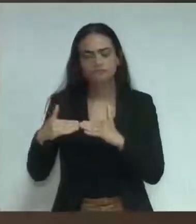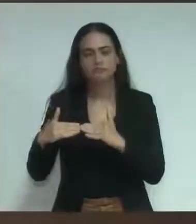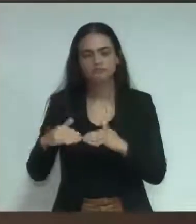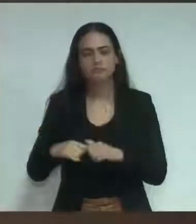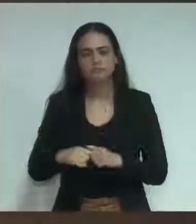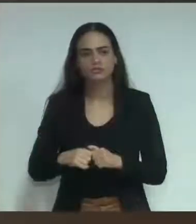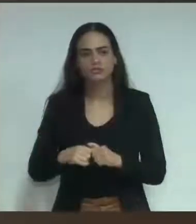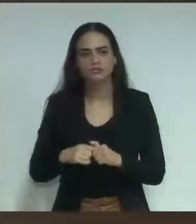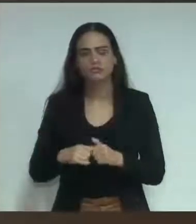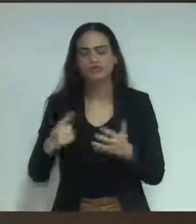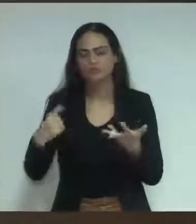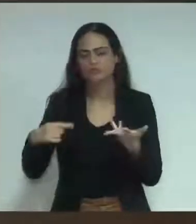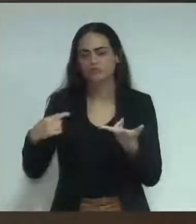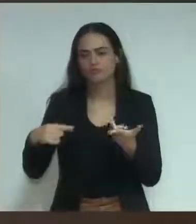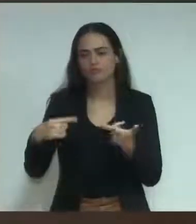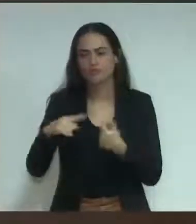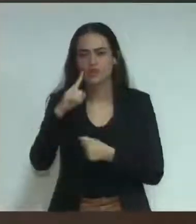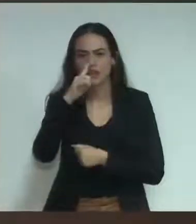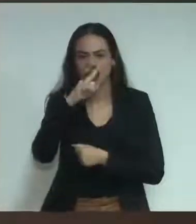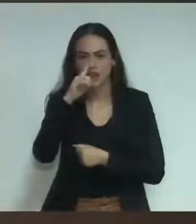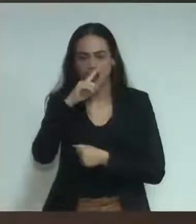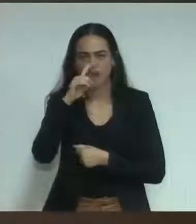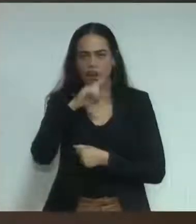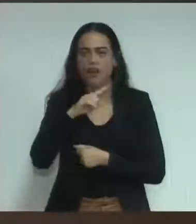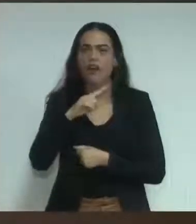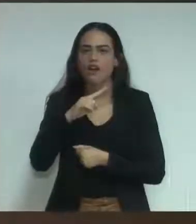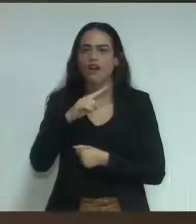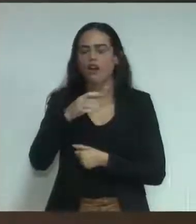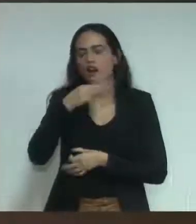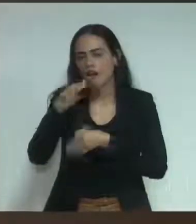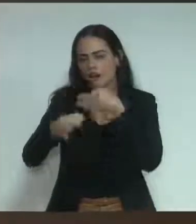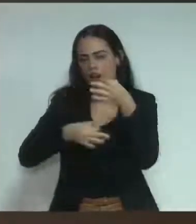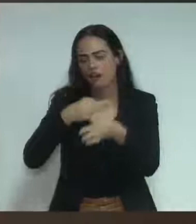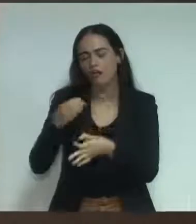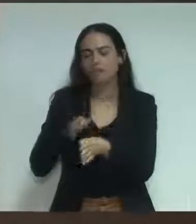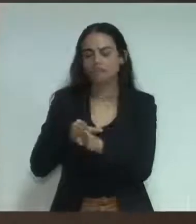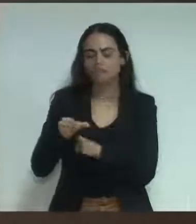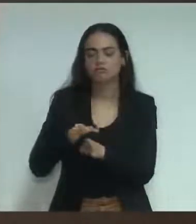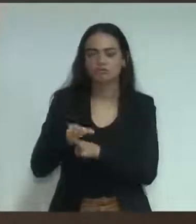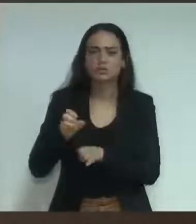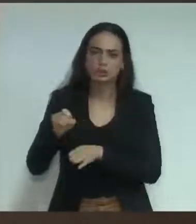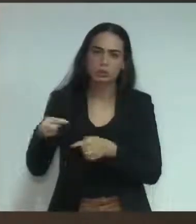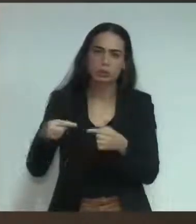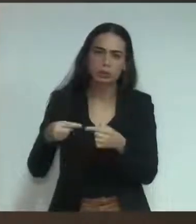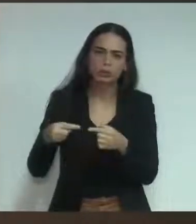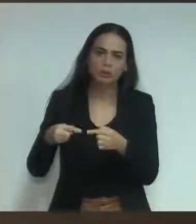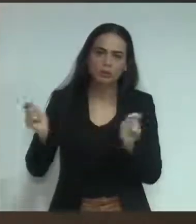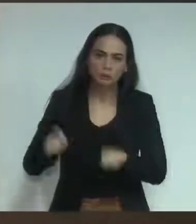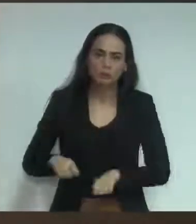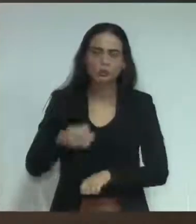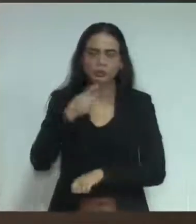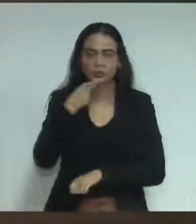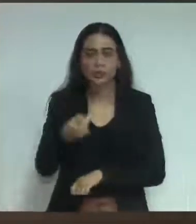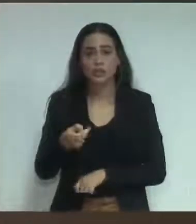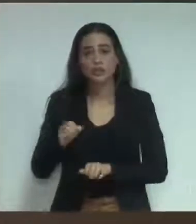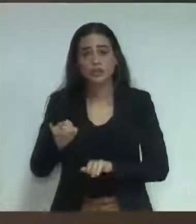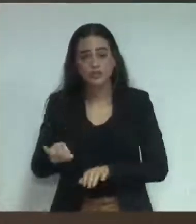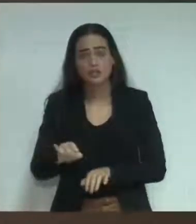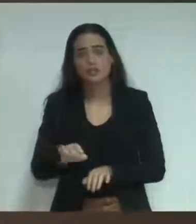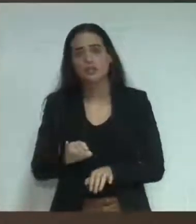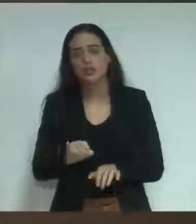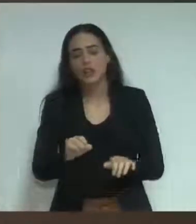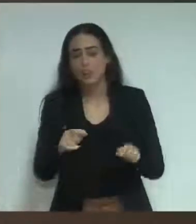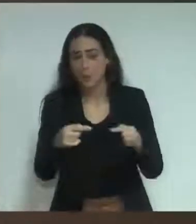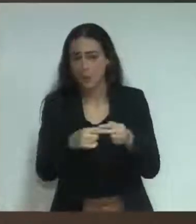apontar as falhas e erros e fazer as devidas críticas, sempre que for cabível, e também reconhecer e elogiar quando for o